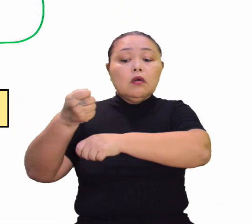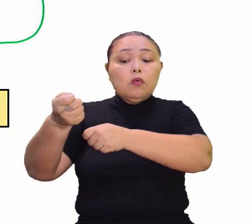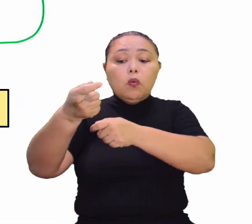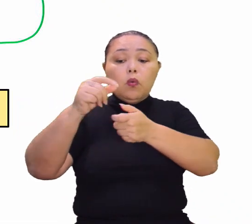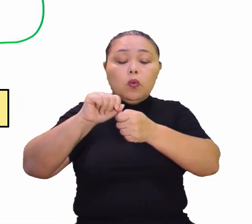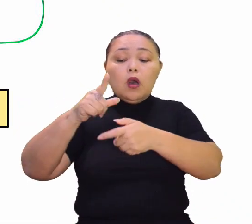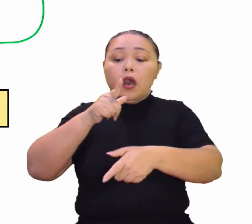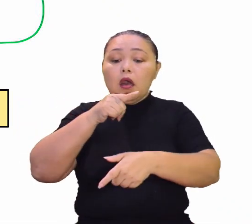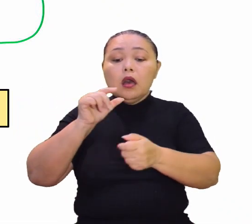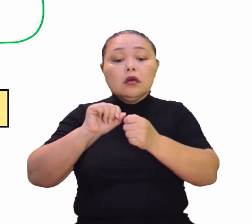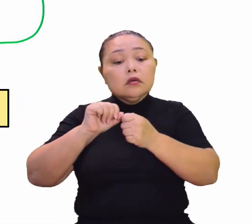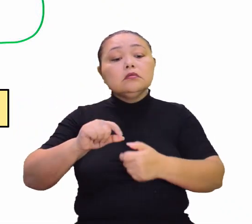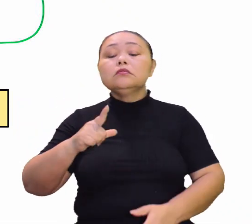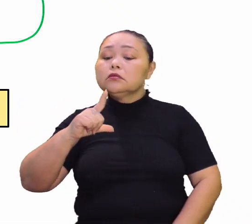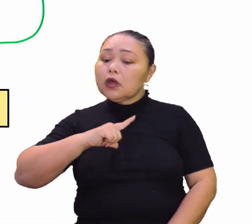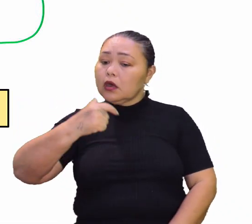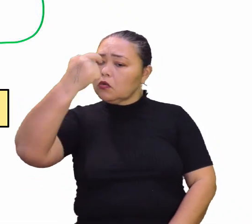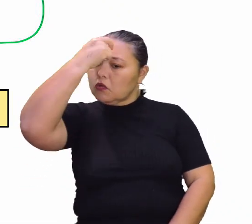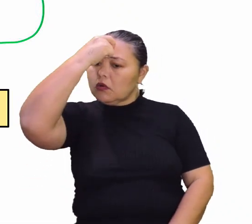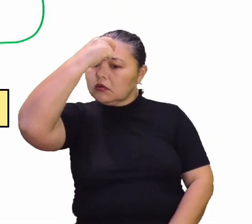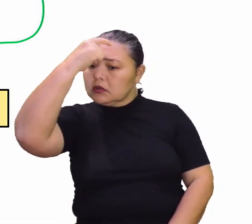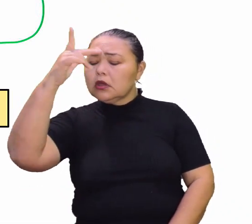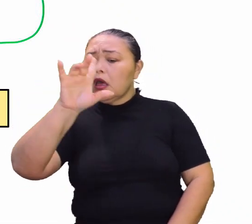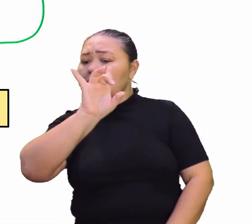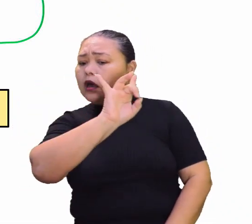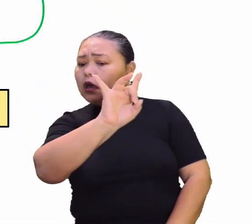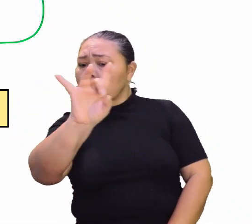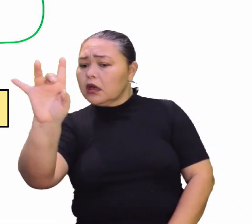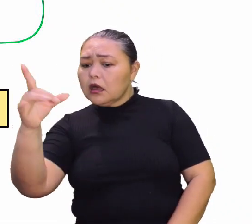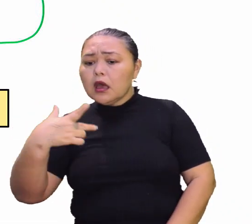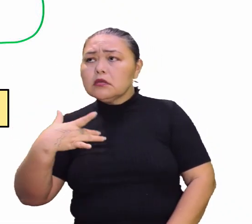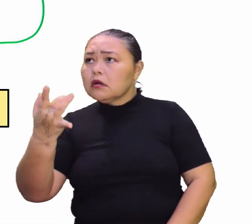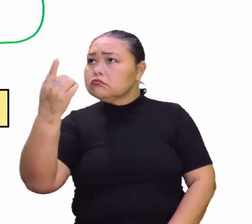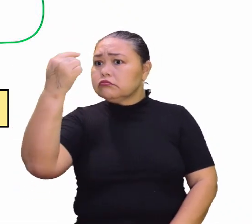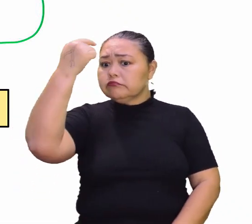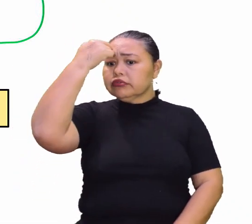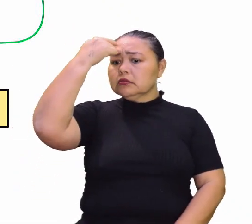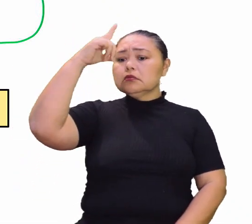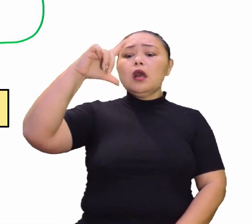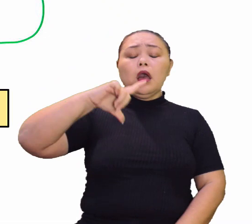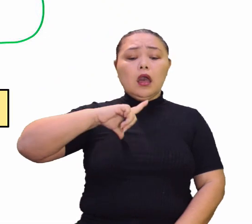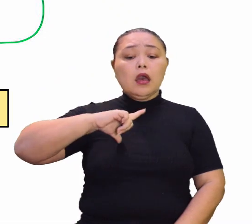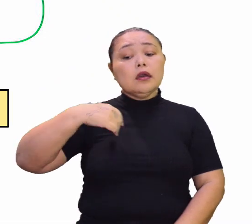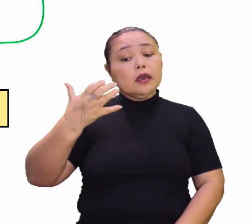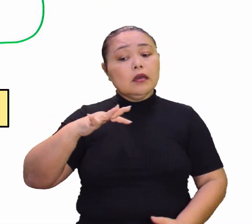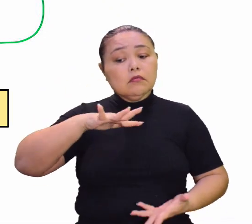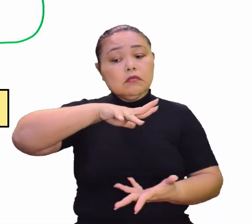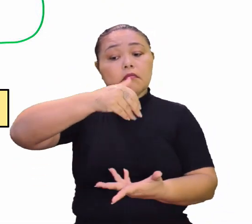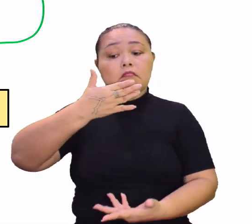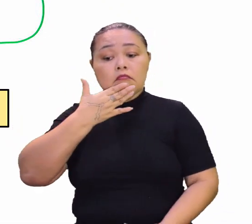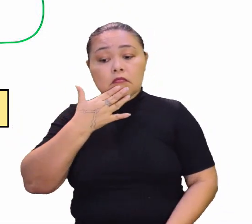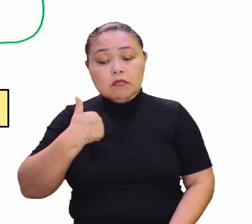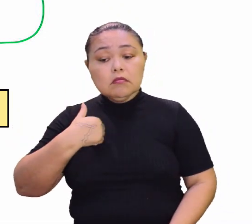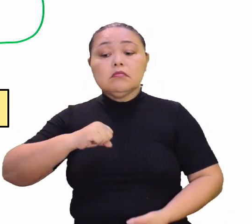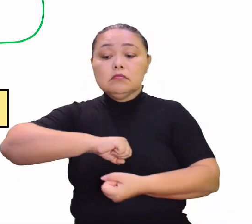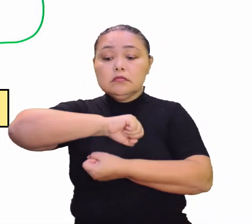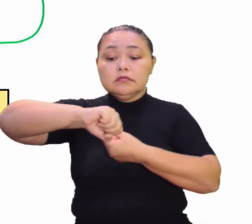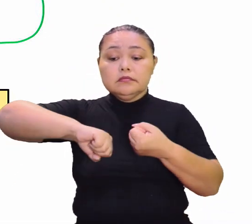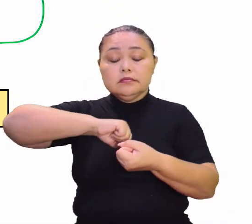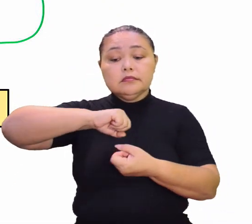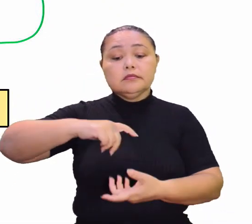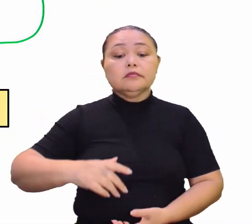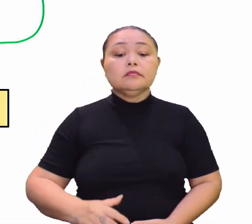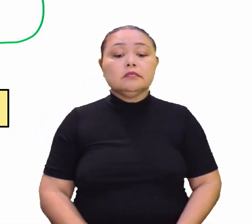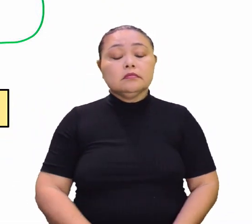individual, tem que estar presente em cada um de nós, se a gente quer um planeta melhor, um planeta sustentável.